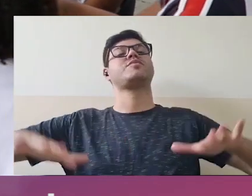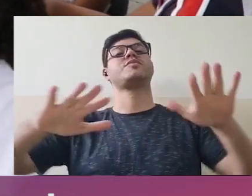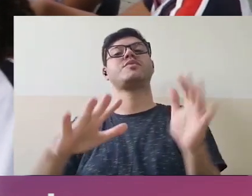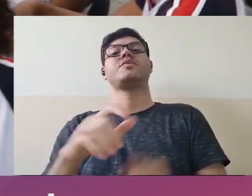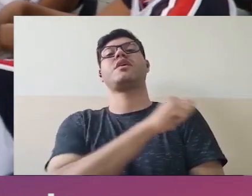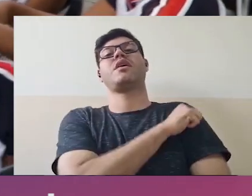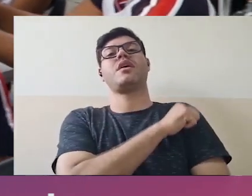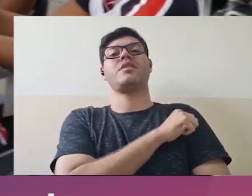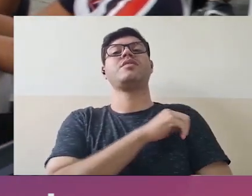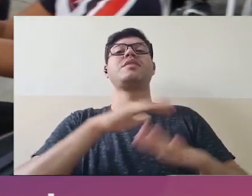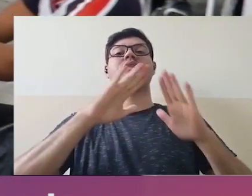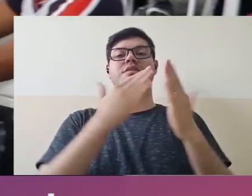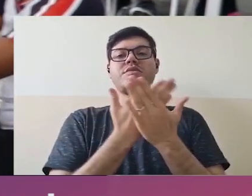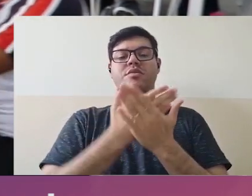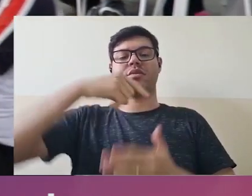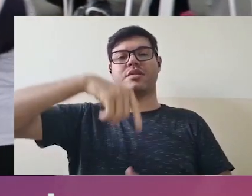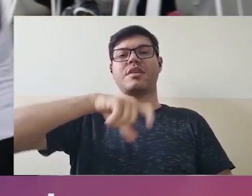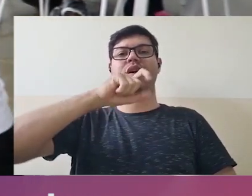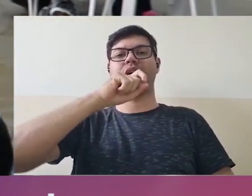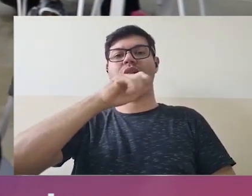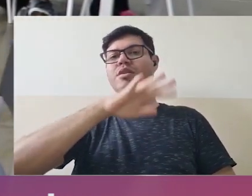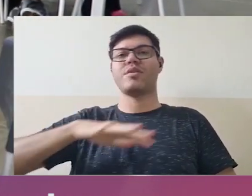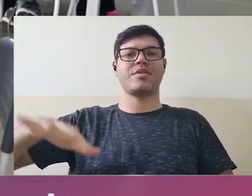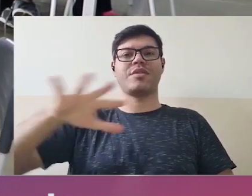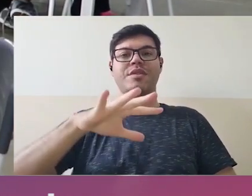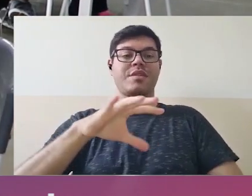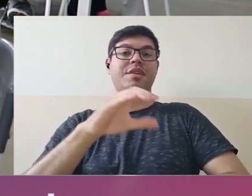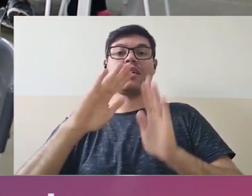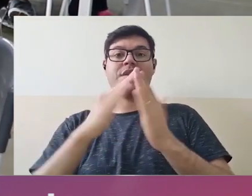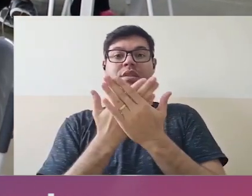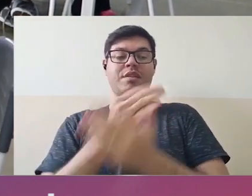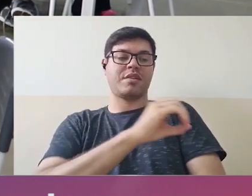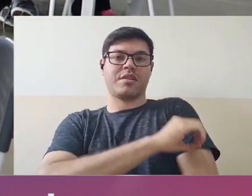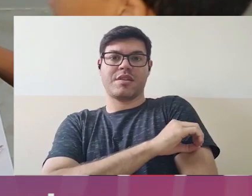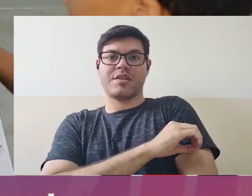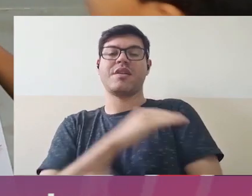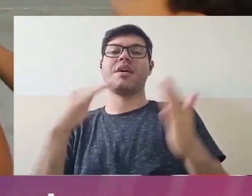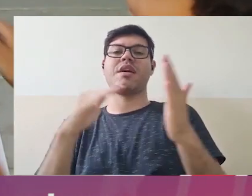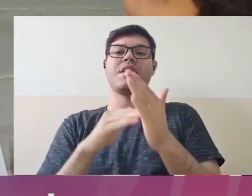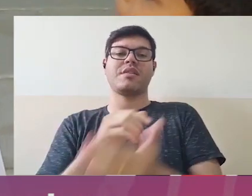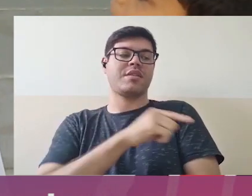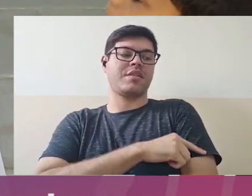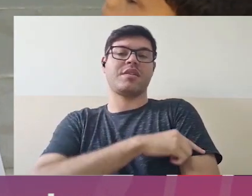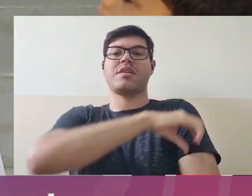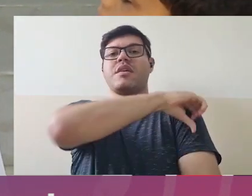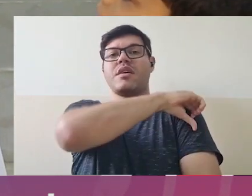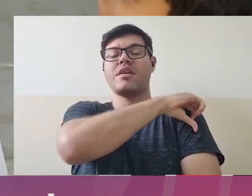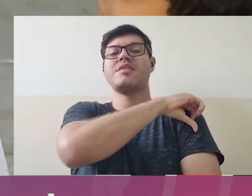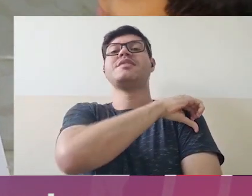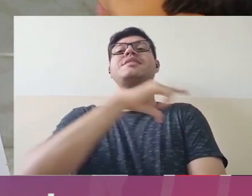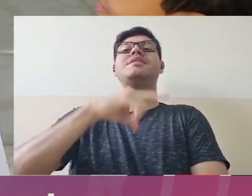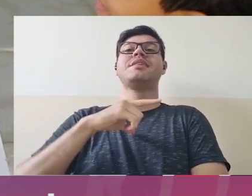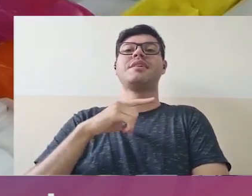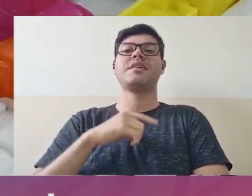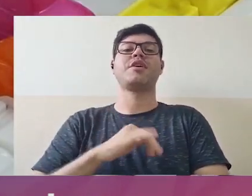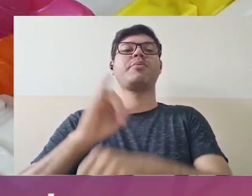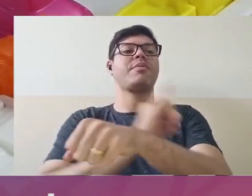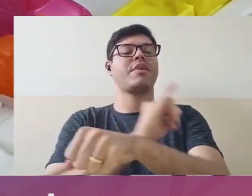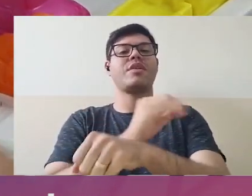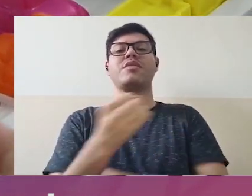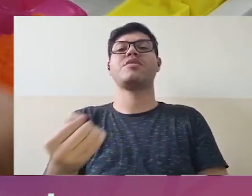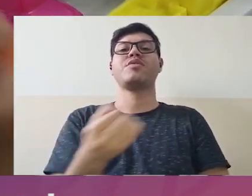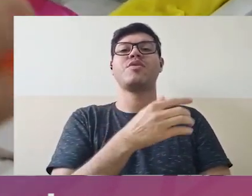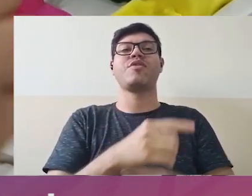Os alunos da Rede Municipal de Ensino, desde a creche até o Fundamental 2, contam neste ano com uma metodologia que